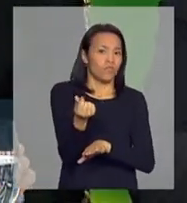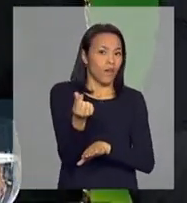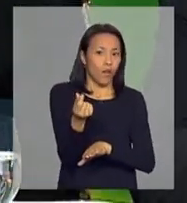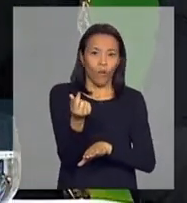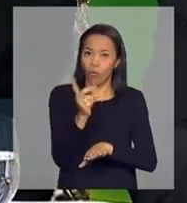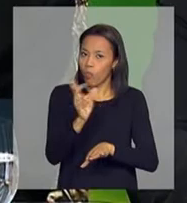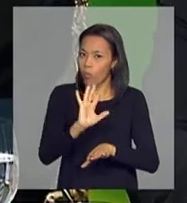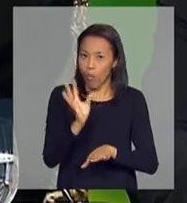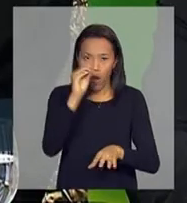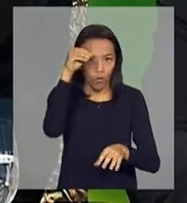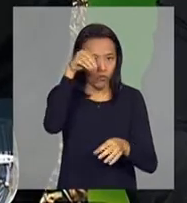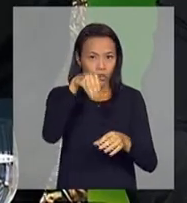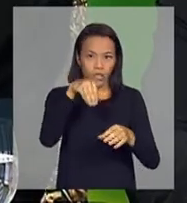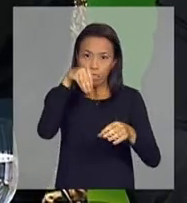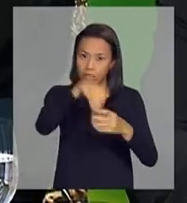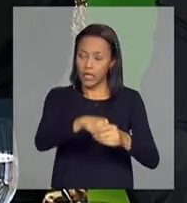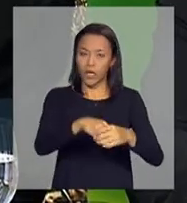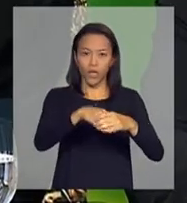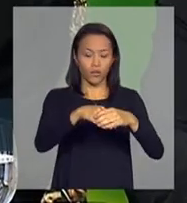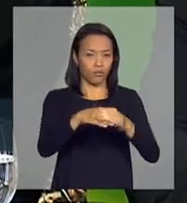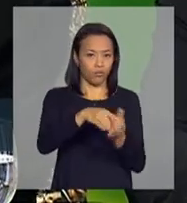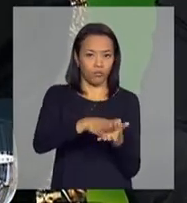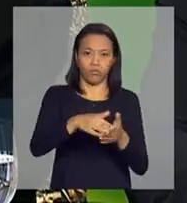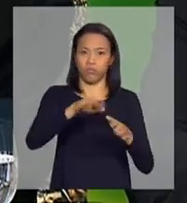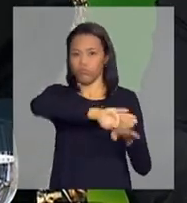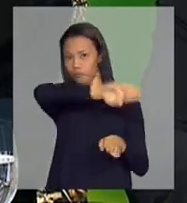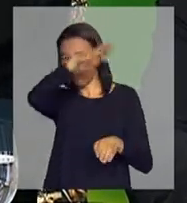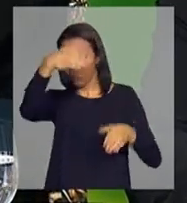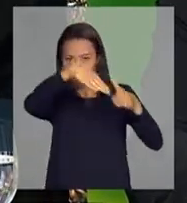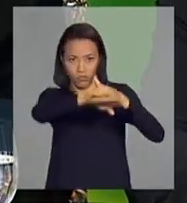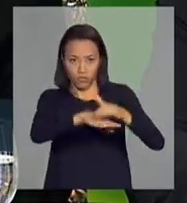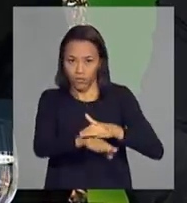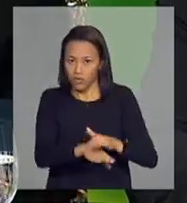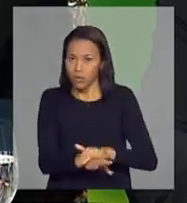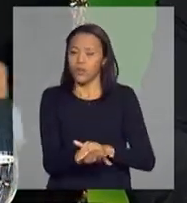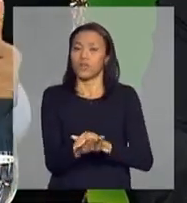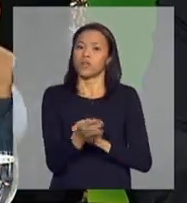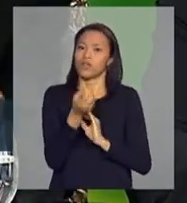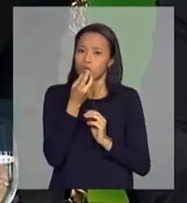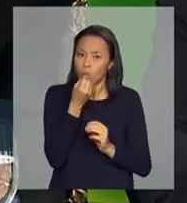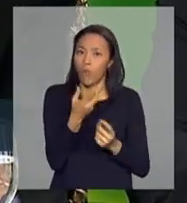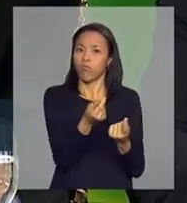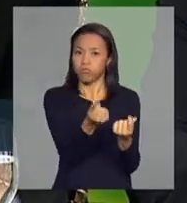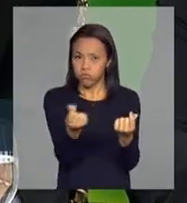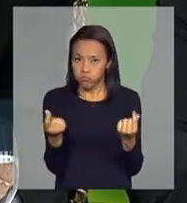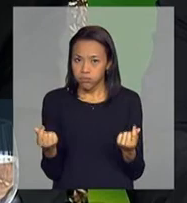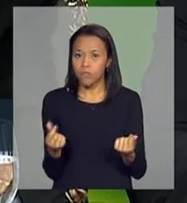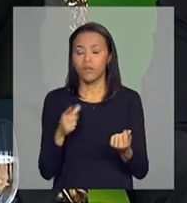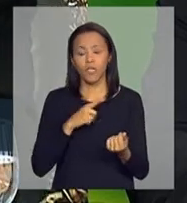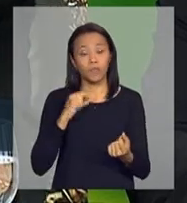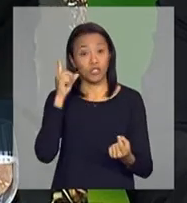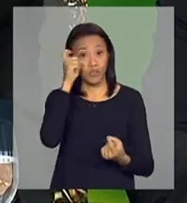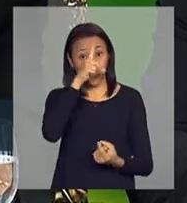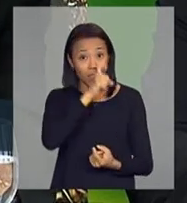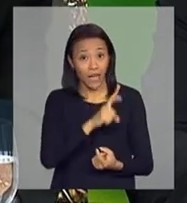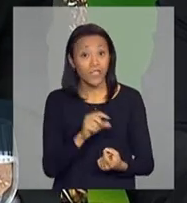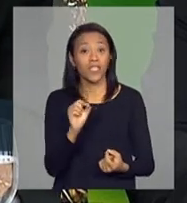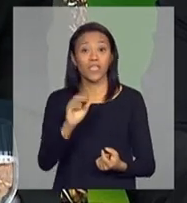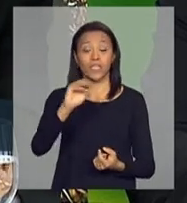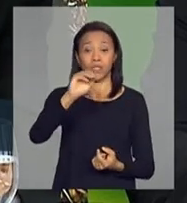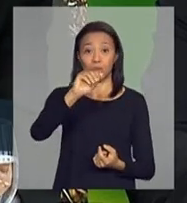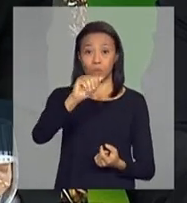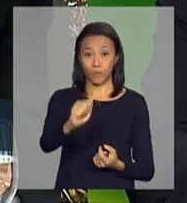armazéns, que eles sejam estabilizados, os preços estabilizados. Temos a dificuldade do aço. Já comecei isso com a presidenta.